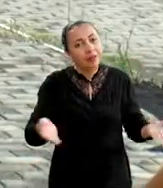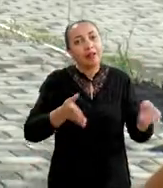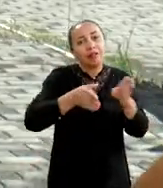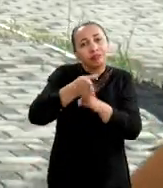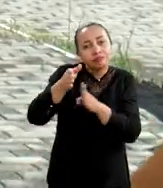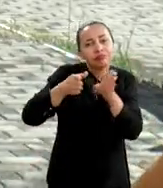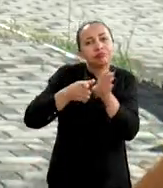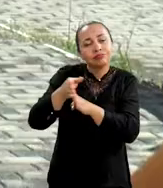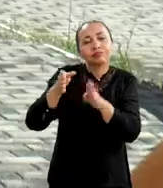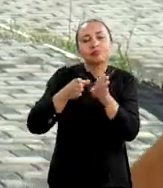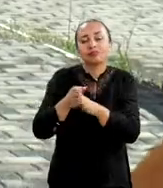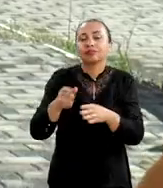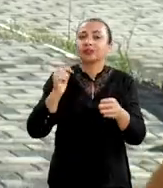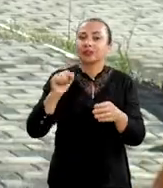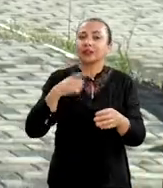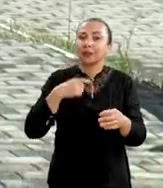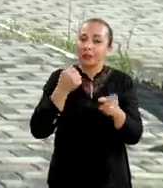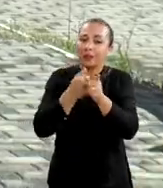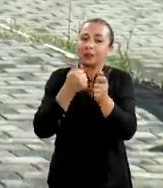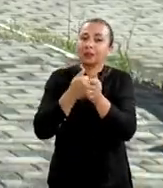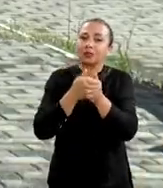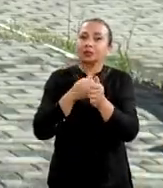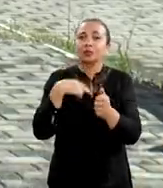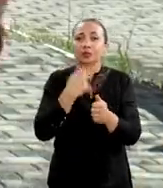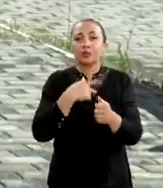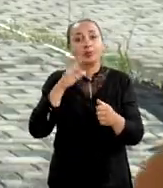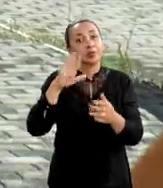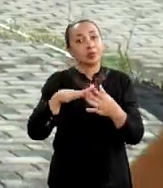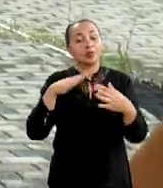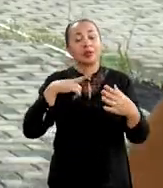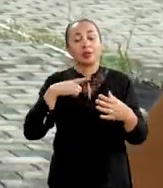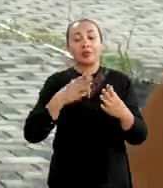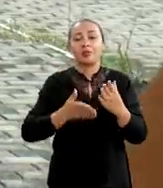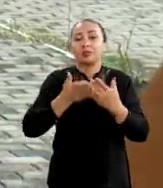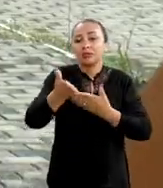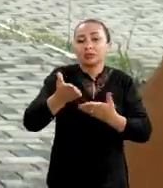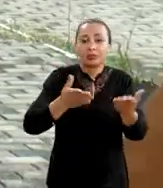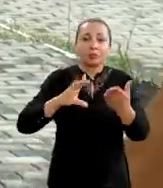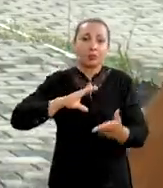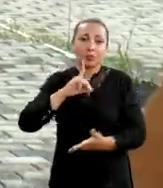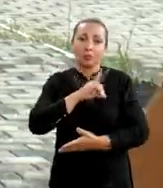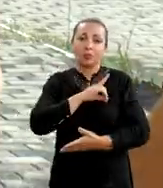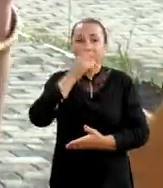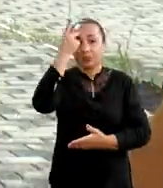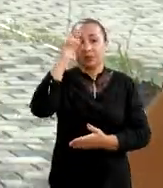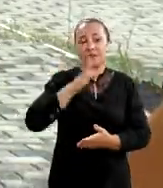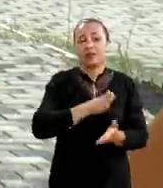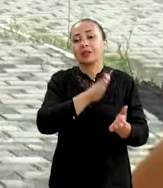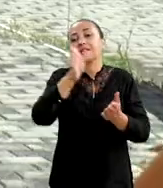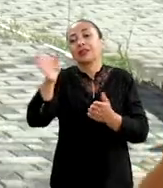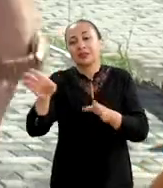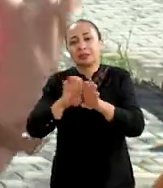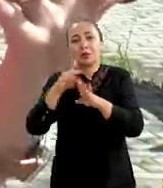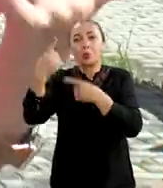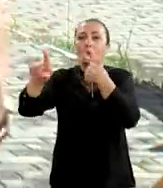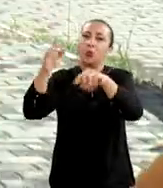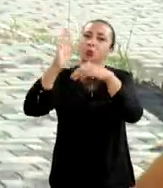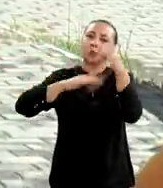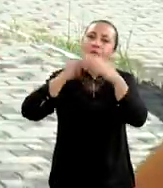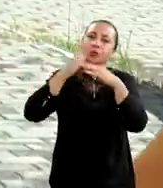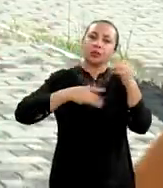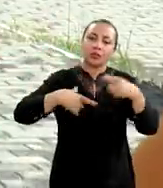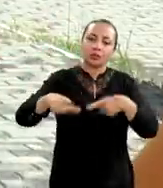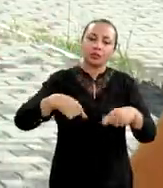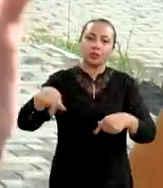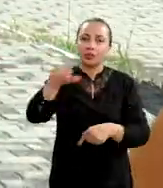recomendações que estão ao nosso alcance. Muitas vezes a gente tem passado isso para a coordenação, que eles passem isso para os outros